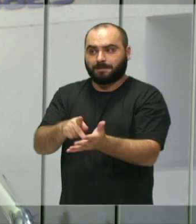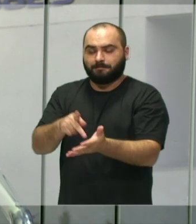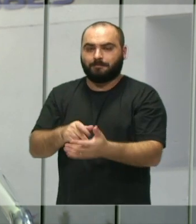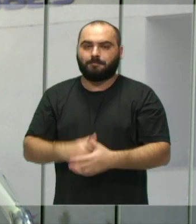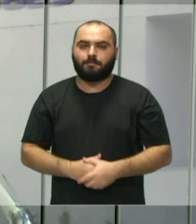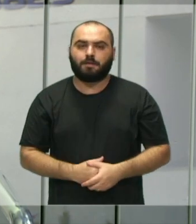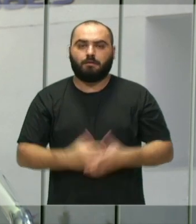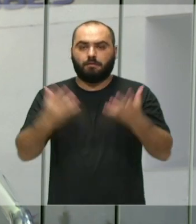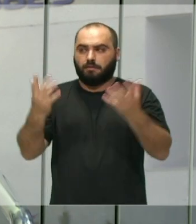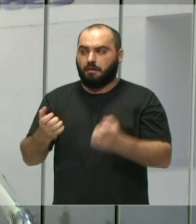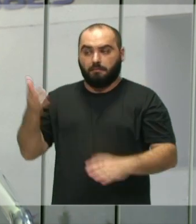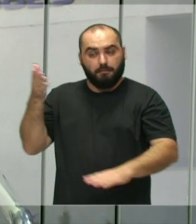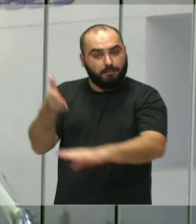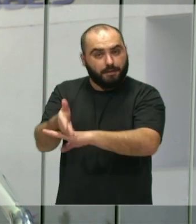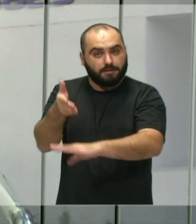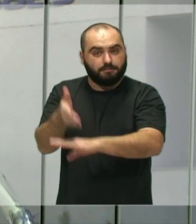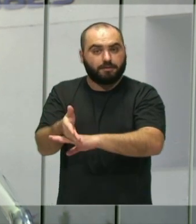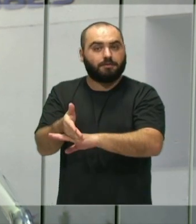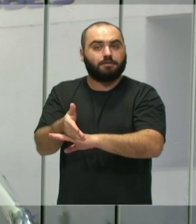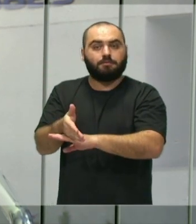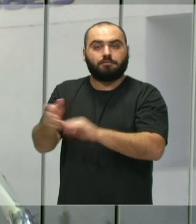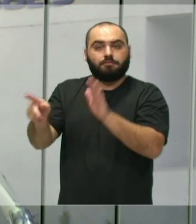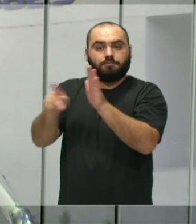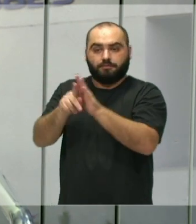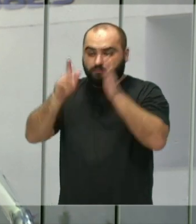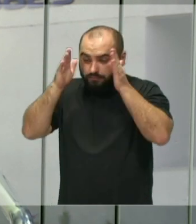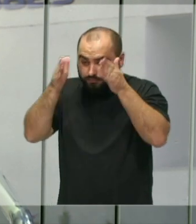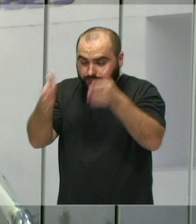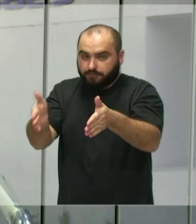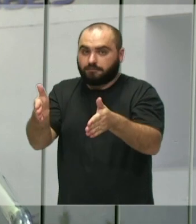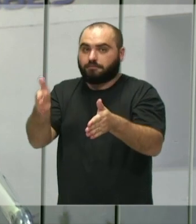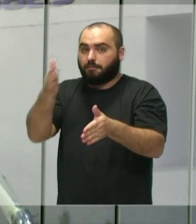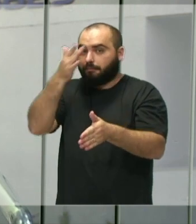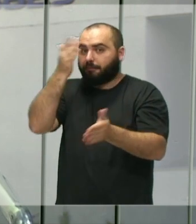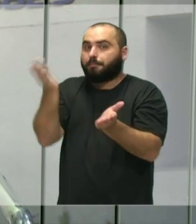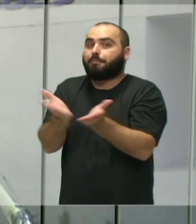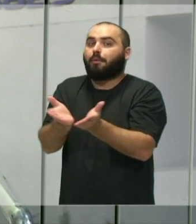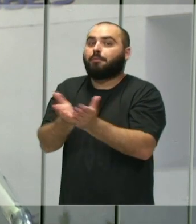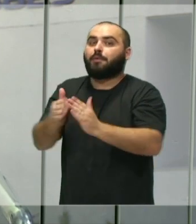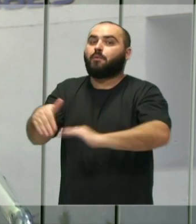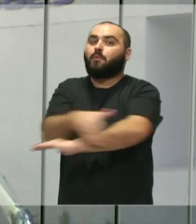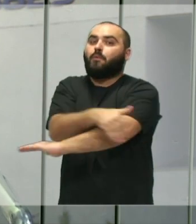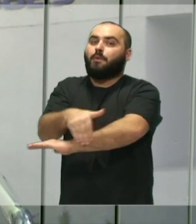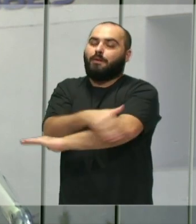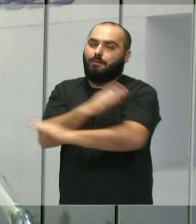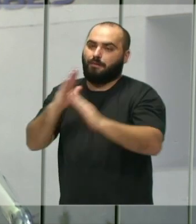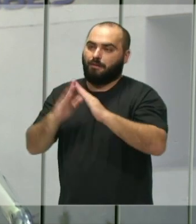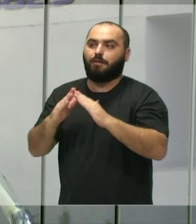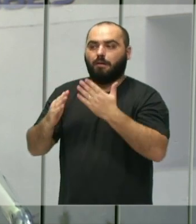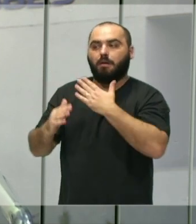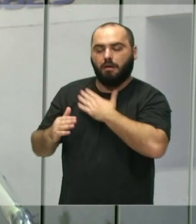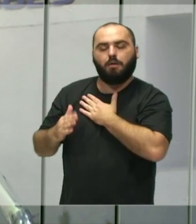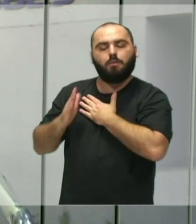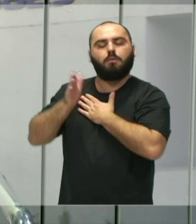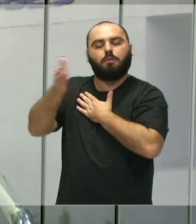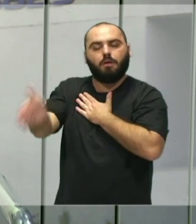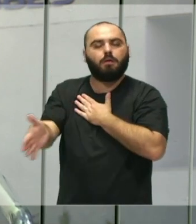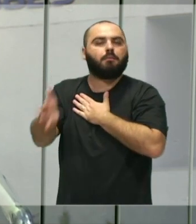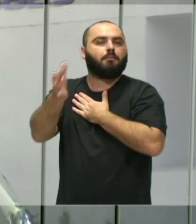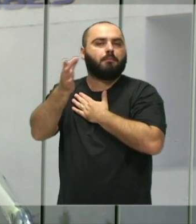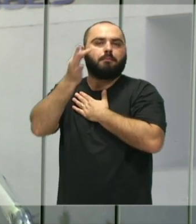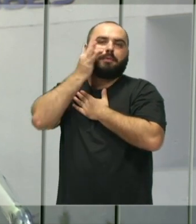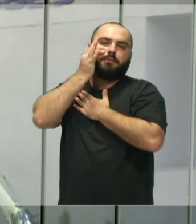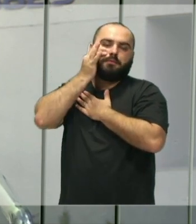diretamente com os animais de moradores de rua, né, esses eu mesma quero estar cadastrando e resgatando,